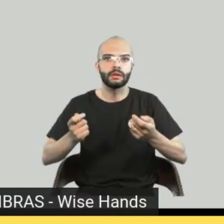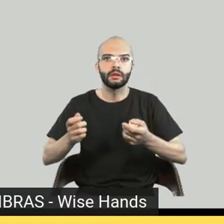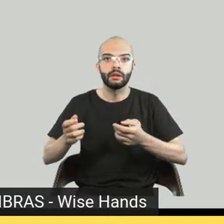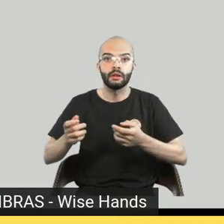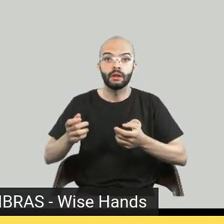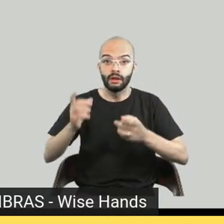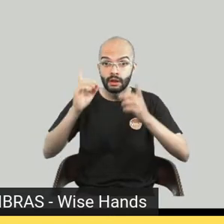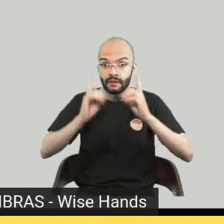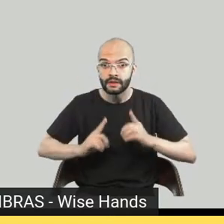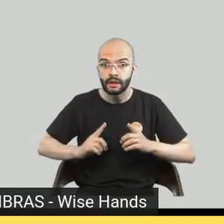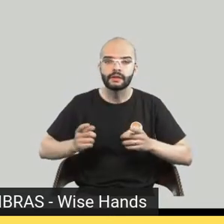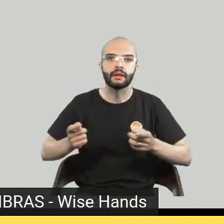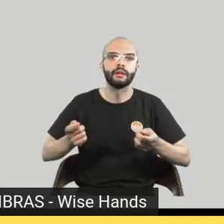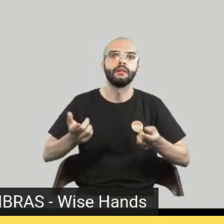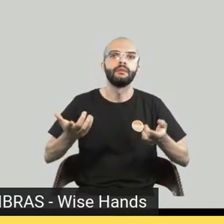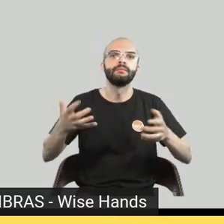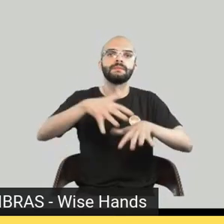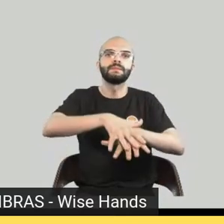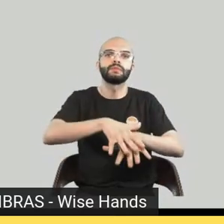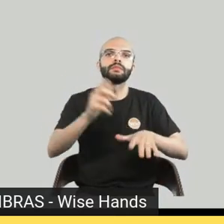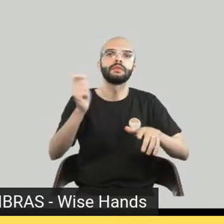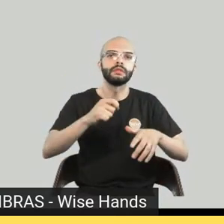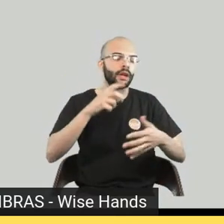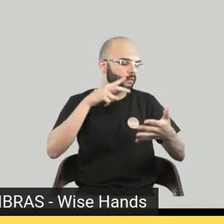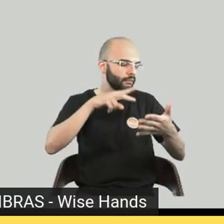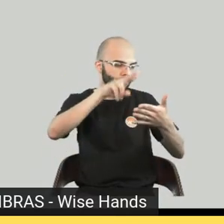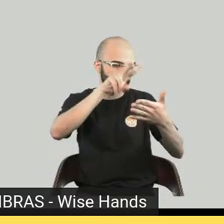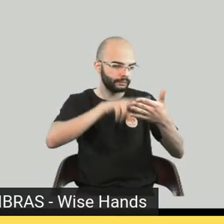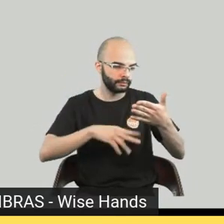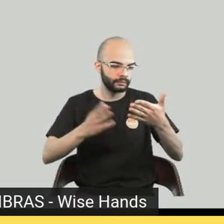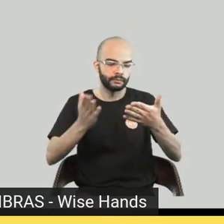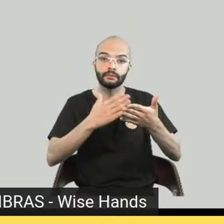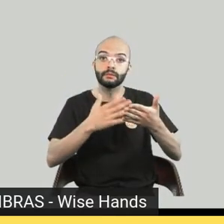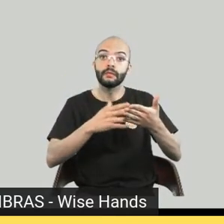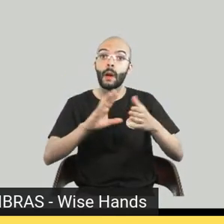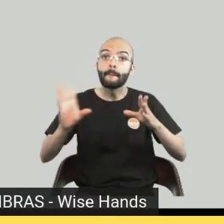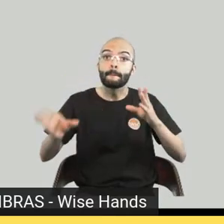físico. E tudo isso usando ainda língua de sinais.